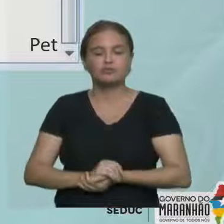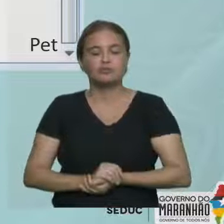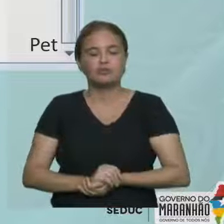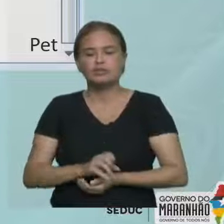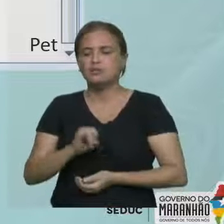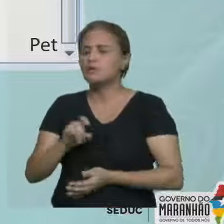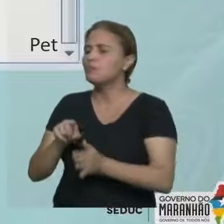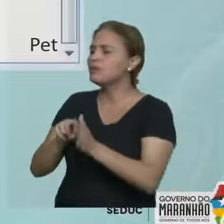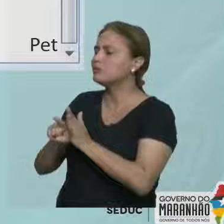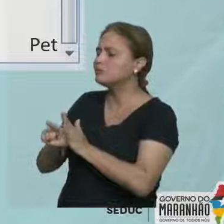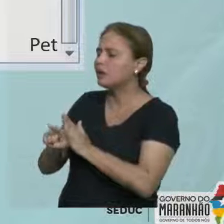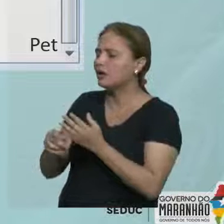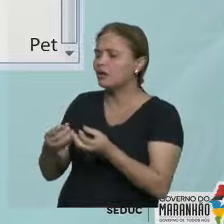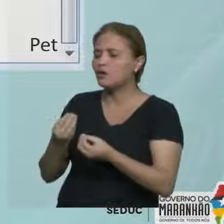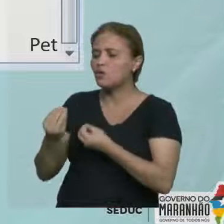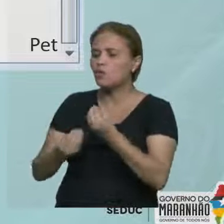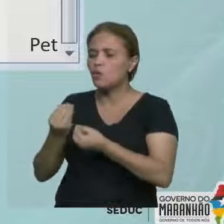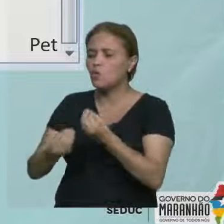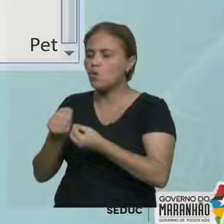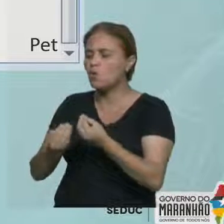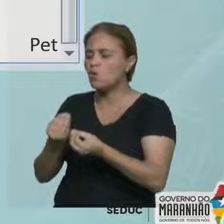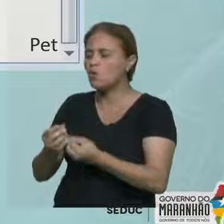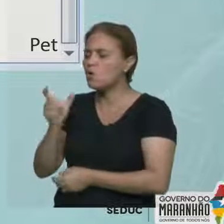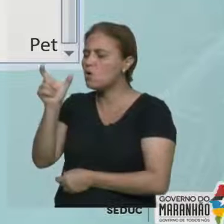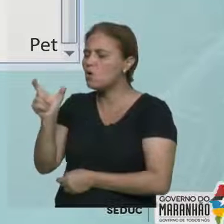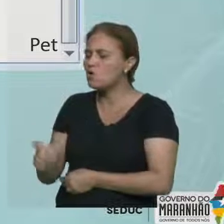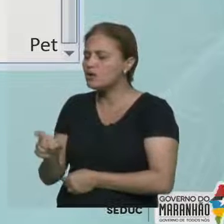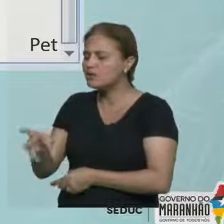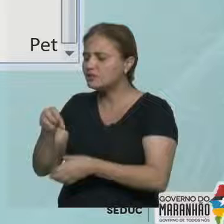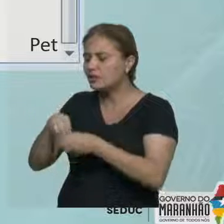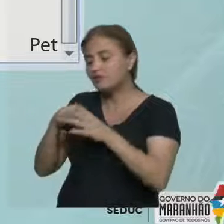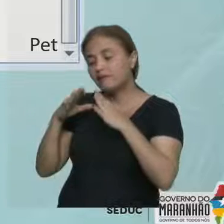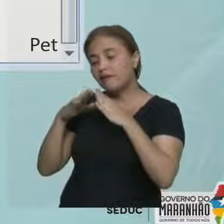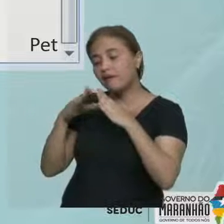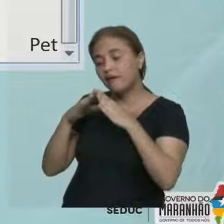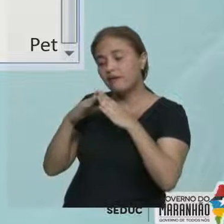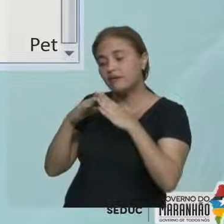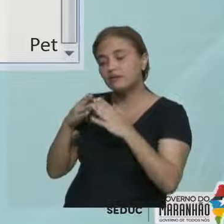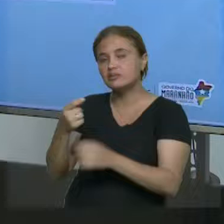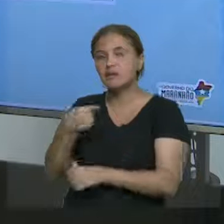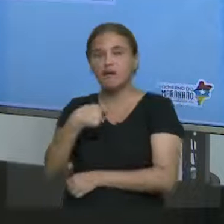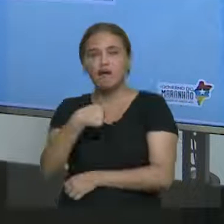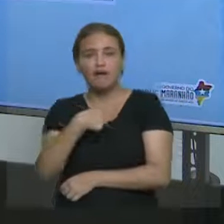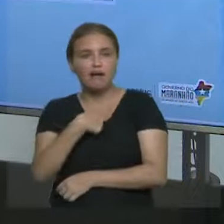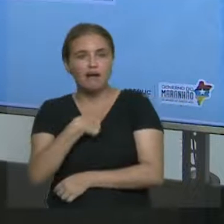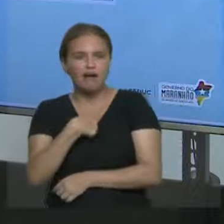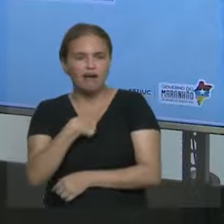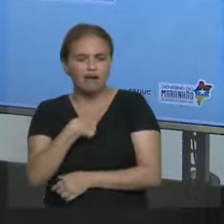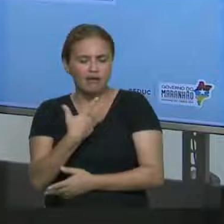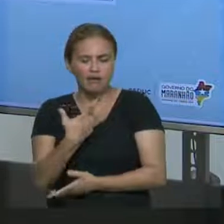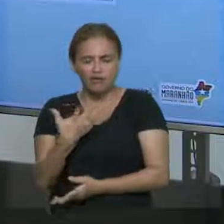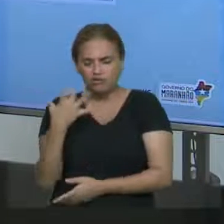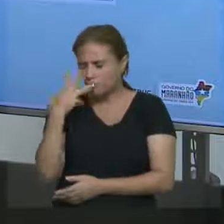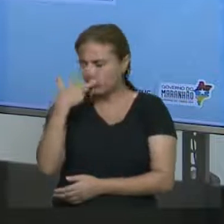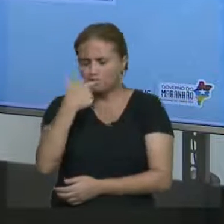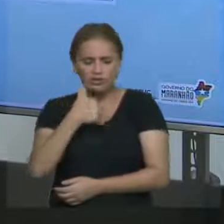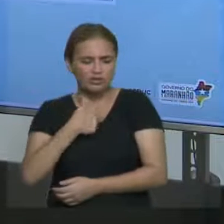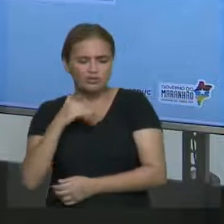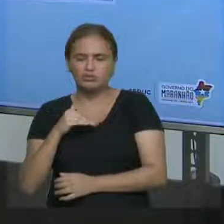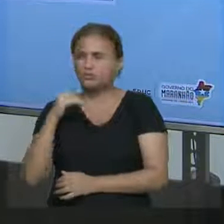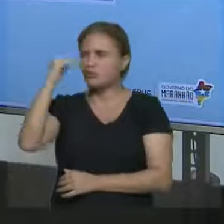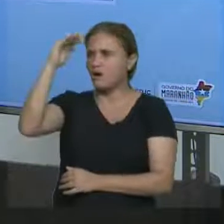perguntar para vocês, what do you look like? Como é que você é? Você em casa vai me dizer, ah, teacher, I'm tall, I'm fat, I'm beautiful, sou bonito, sou isso.